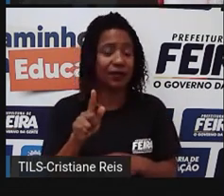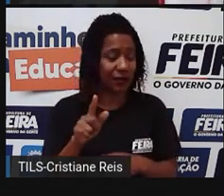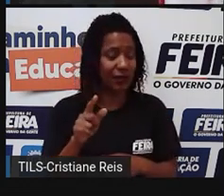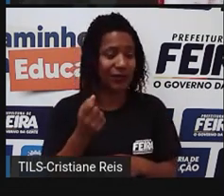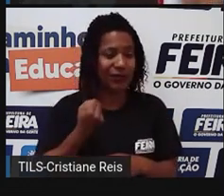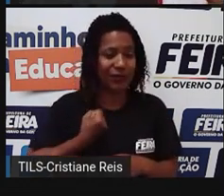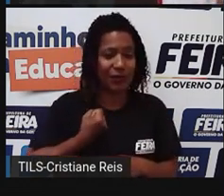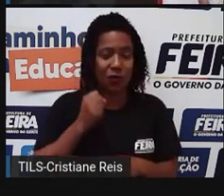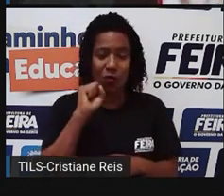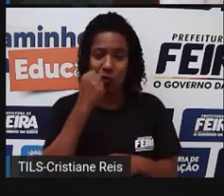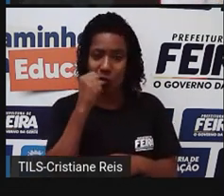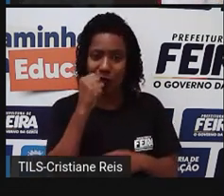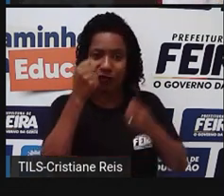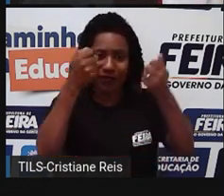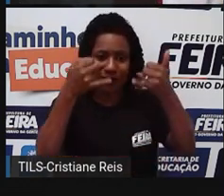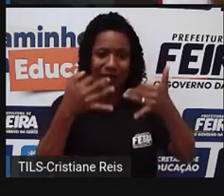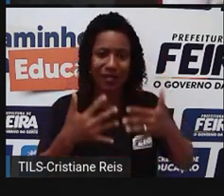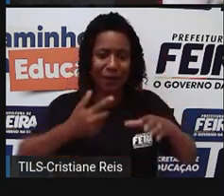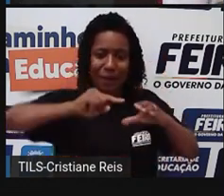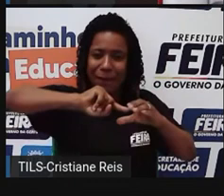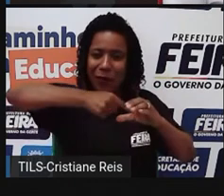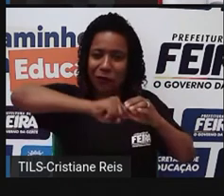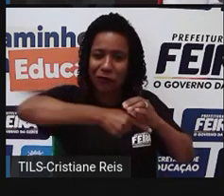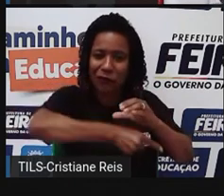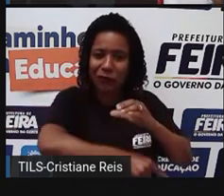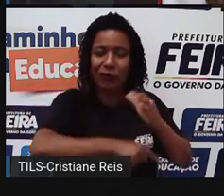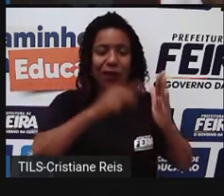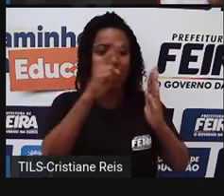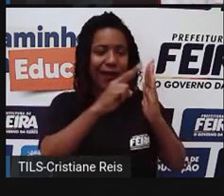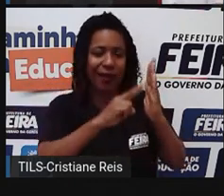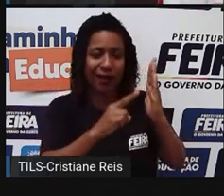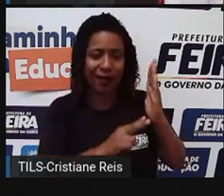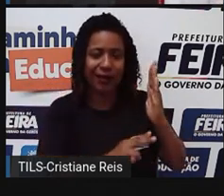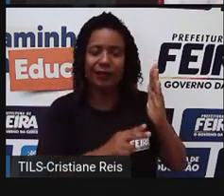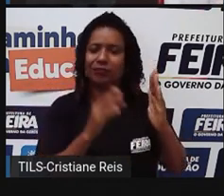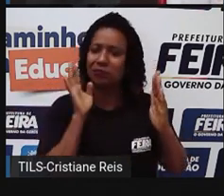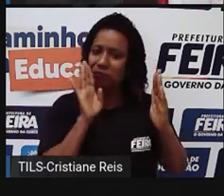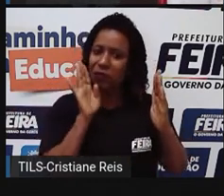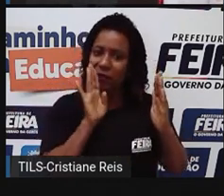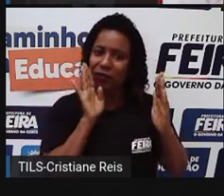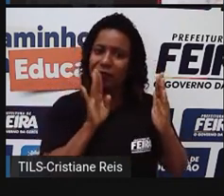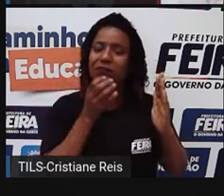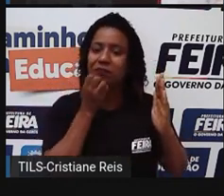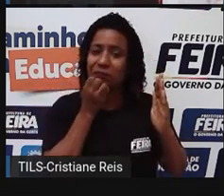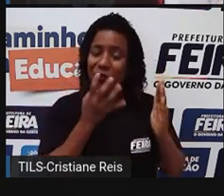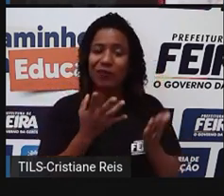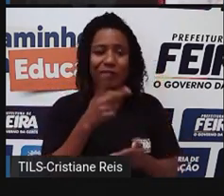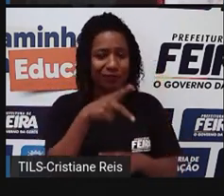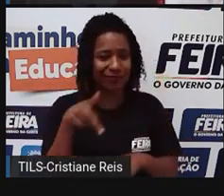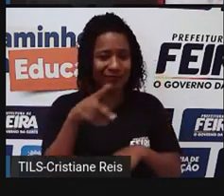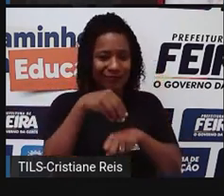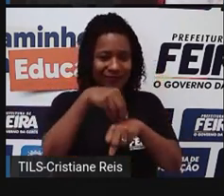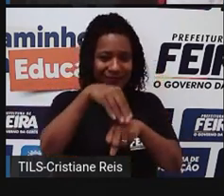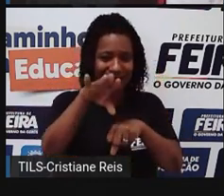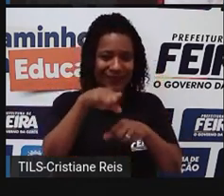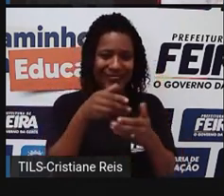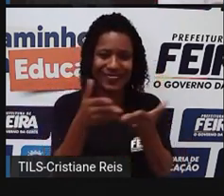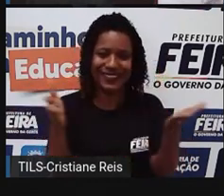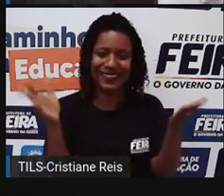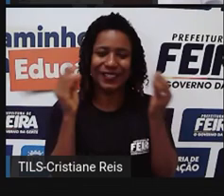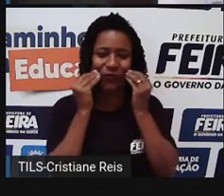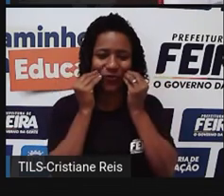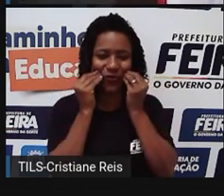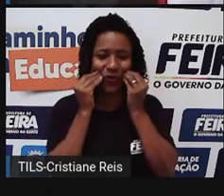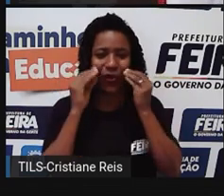você querendo, né, fazer essas leituras, ele, né, tem uma leitura bem leve, bem legal, então, a Pro recomenda essa leitura aí. Um beijão para